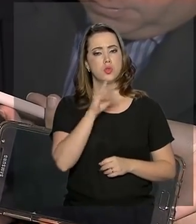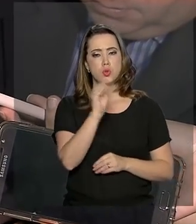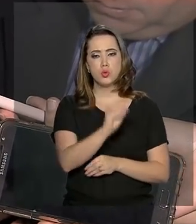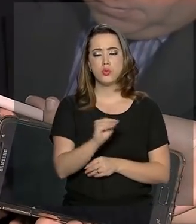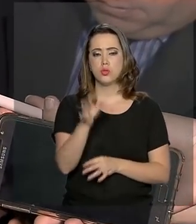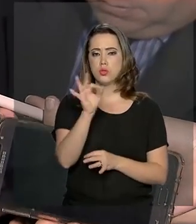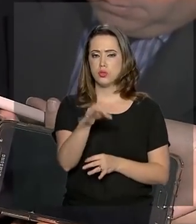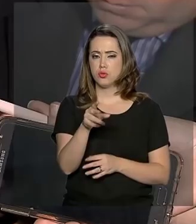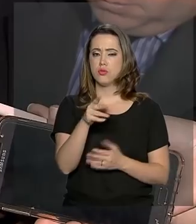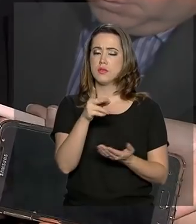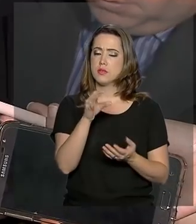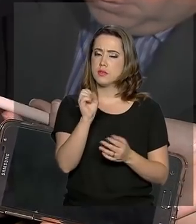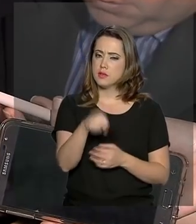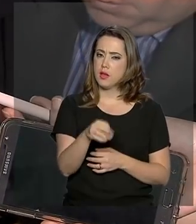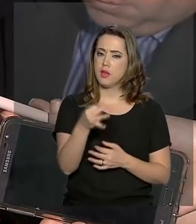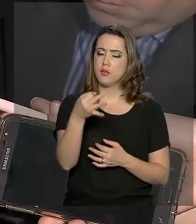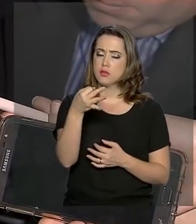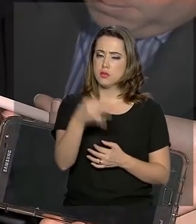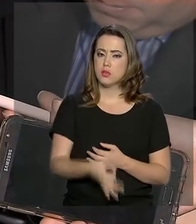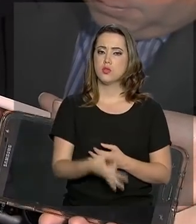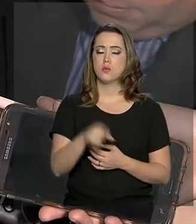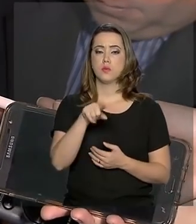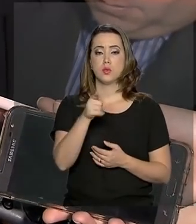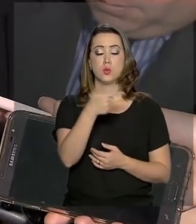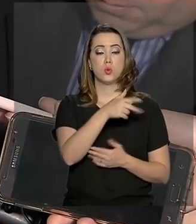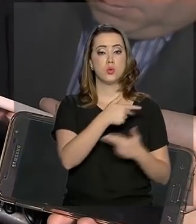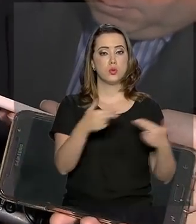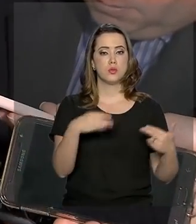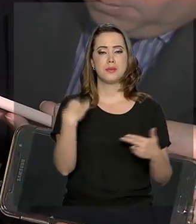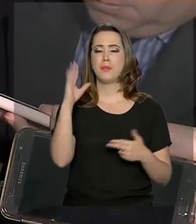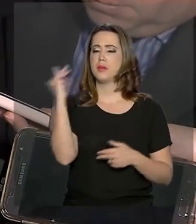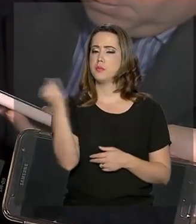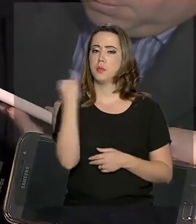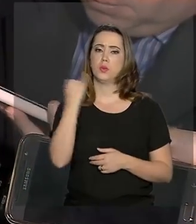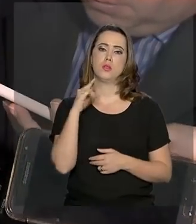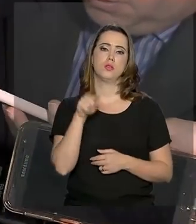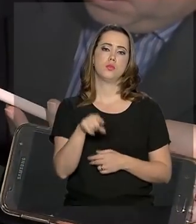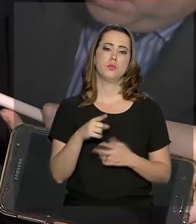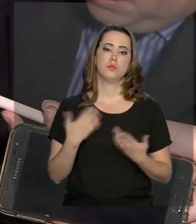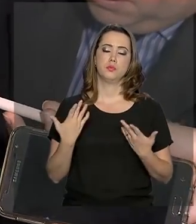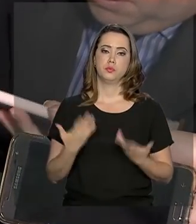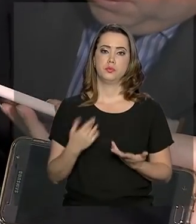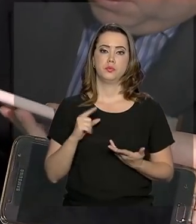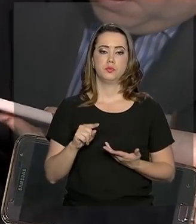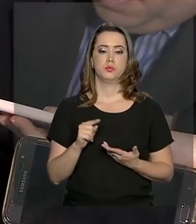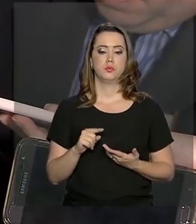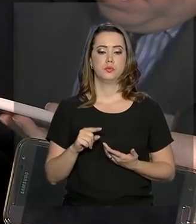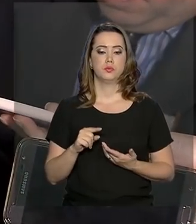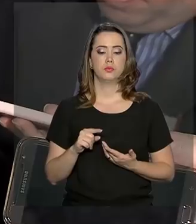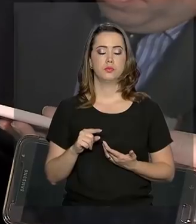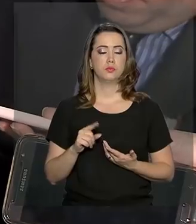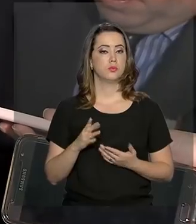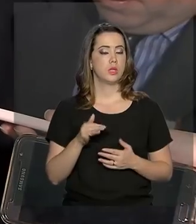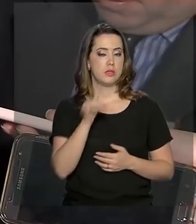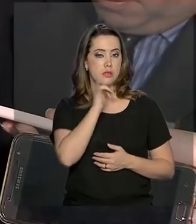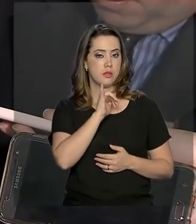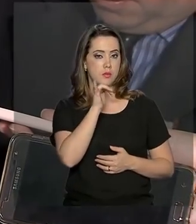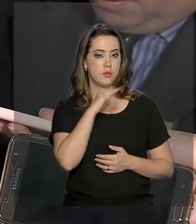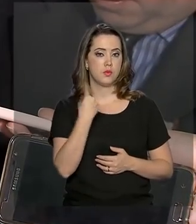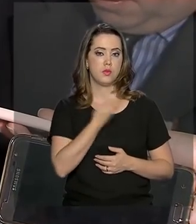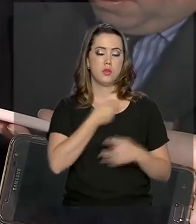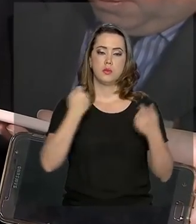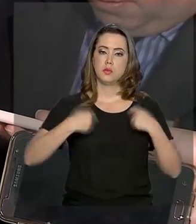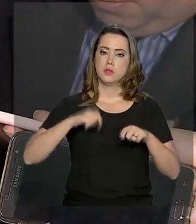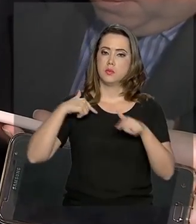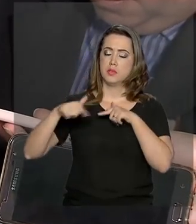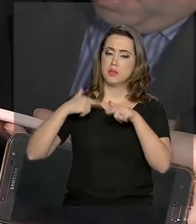realmente de outras coisas na Conab que são muito importantes. E, por exemplo, nós temos